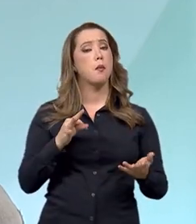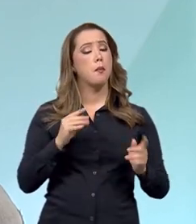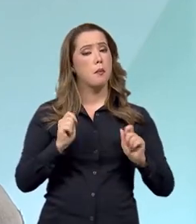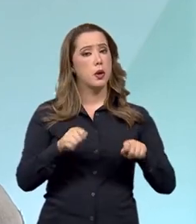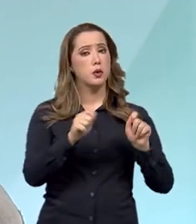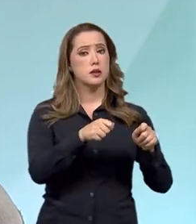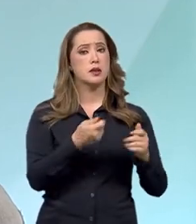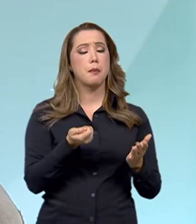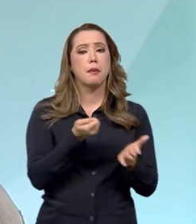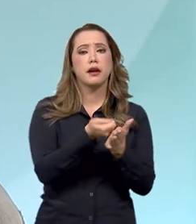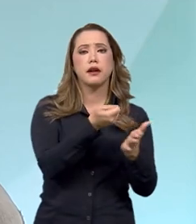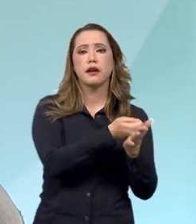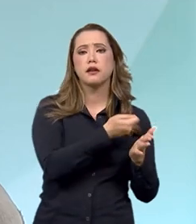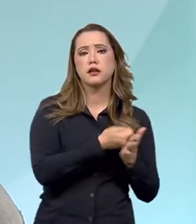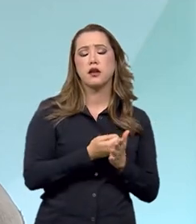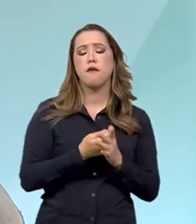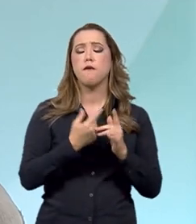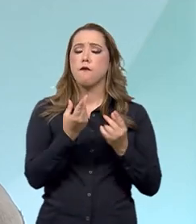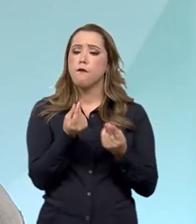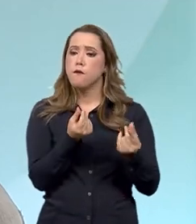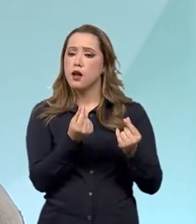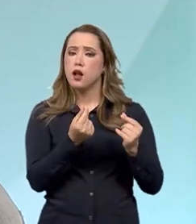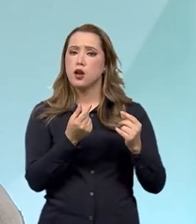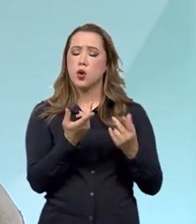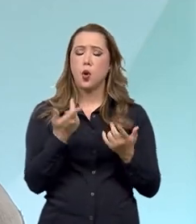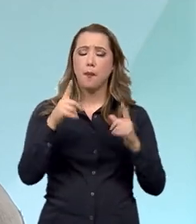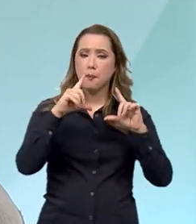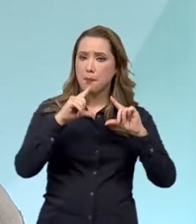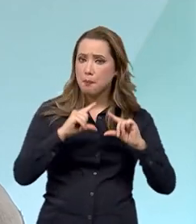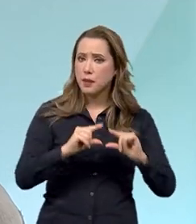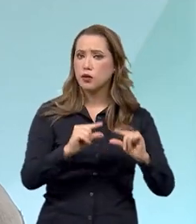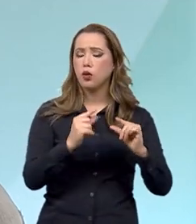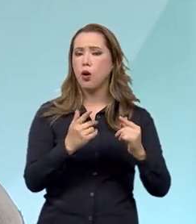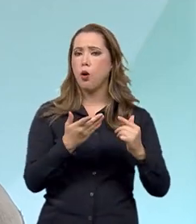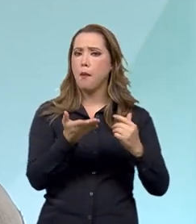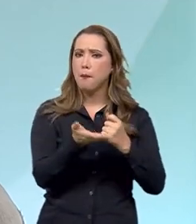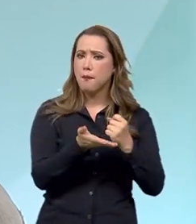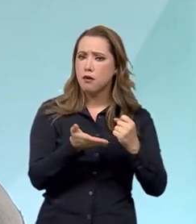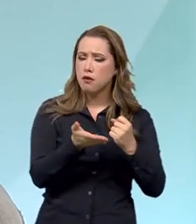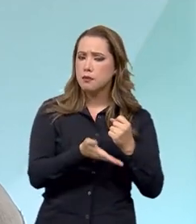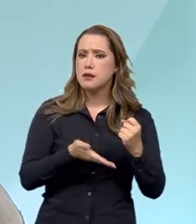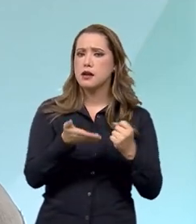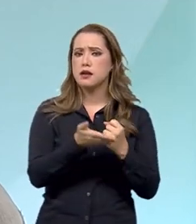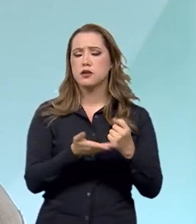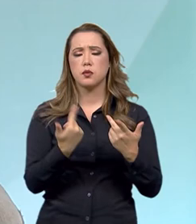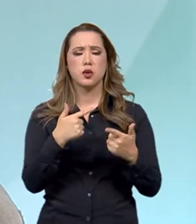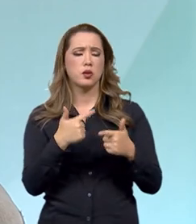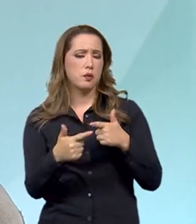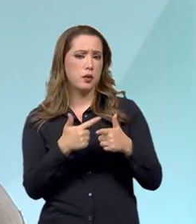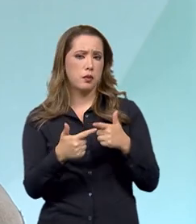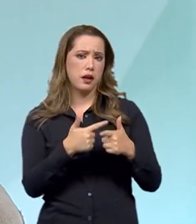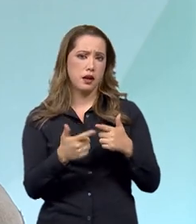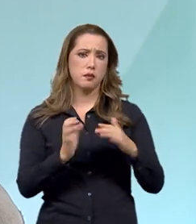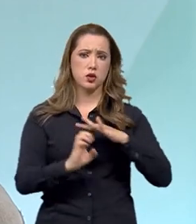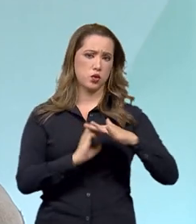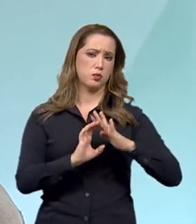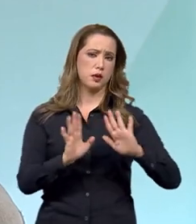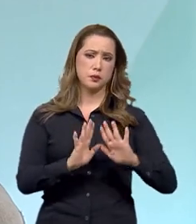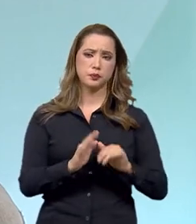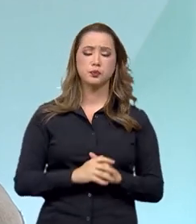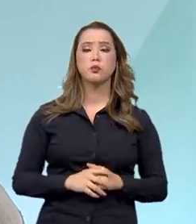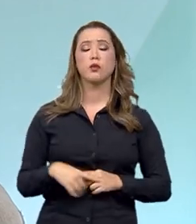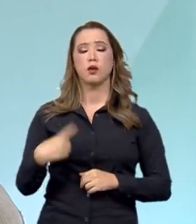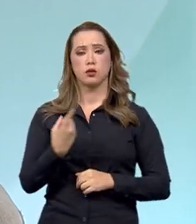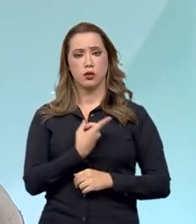pagar valores de tributos que sejam mais razoáveis para não atrapalhar o seu negócio. A Receita Federal também atua nas